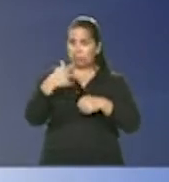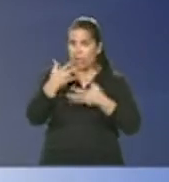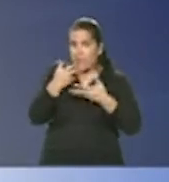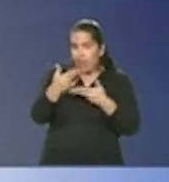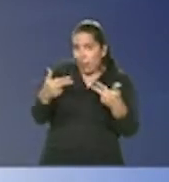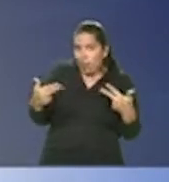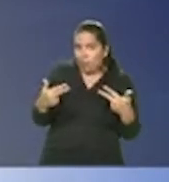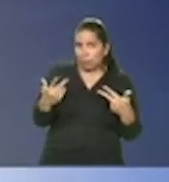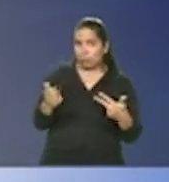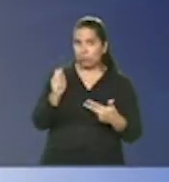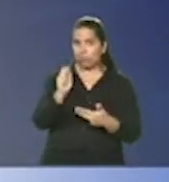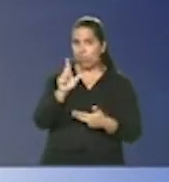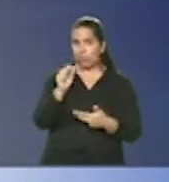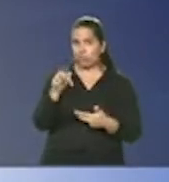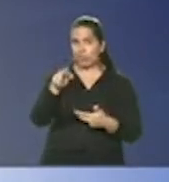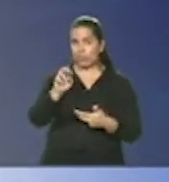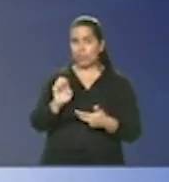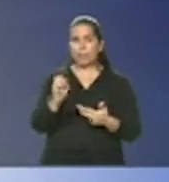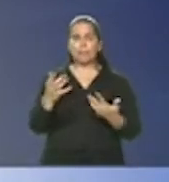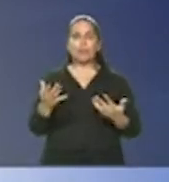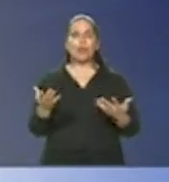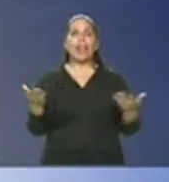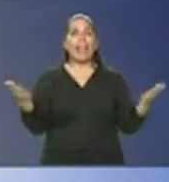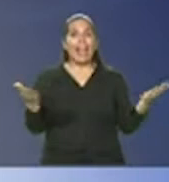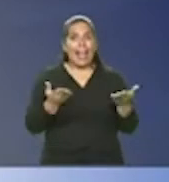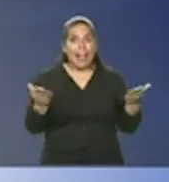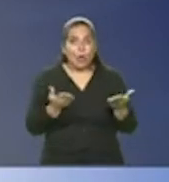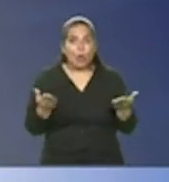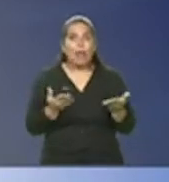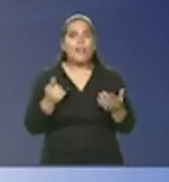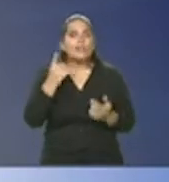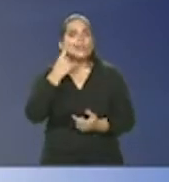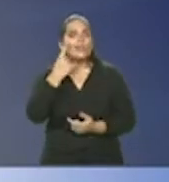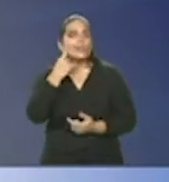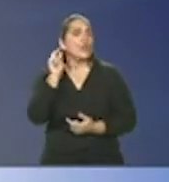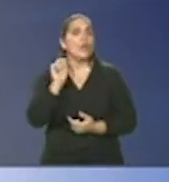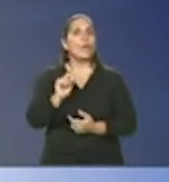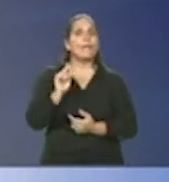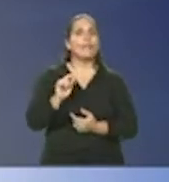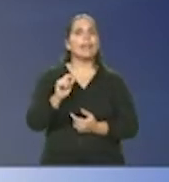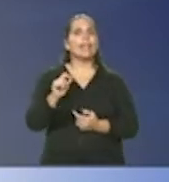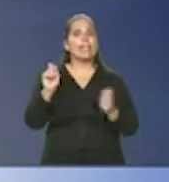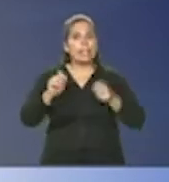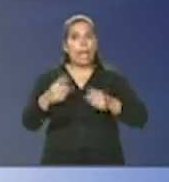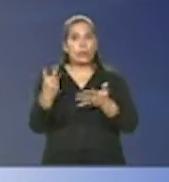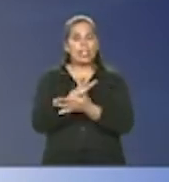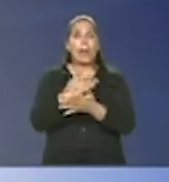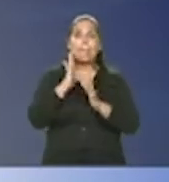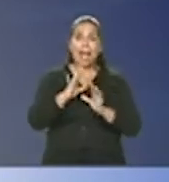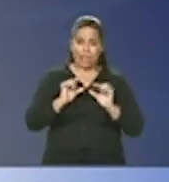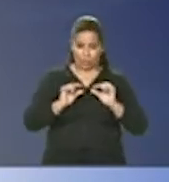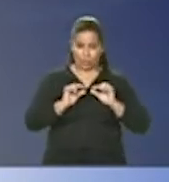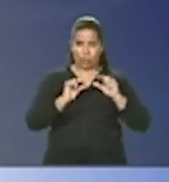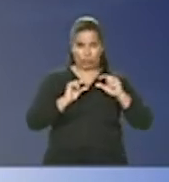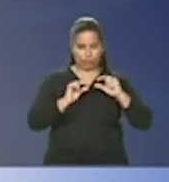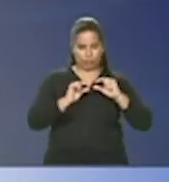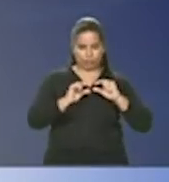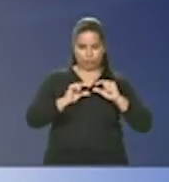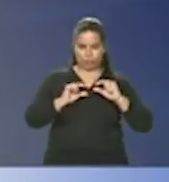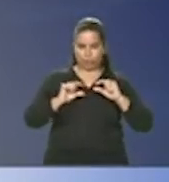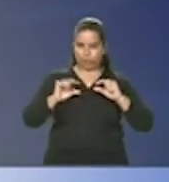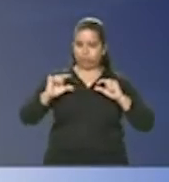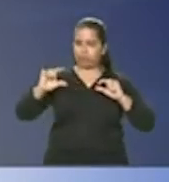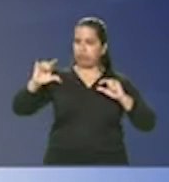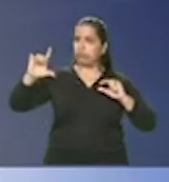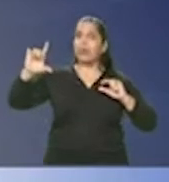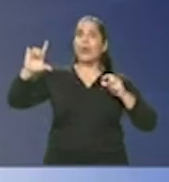Alexandre no presente momento a gente vê que as medidas tem efeito mas a curva ainda está subindo então a gente não tem